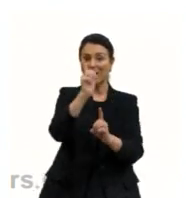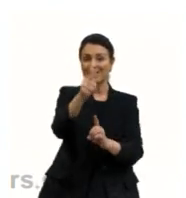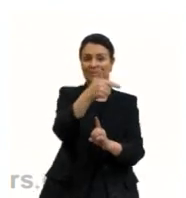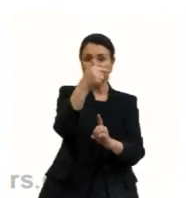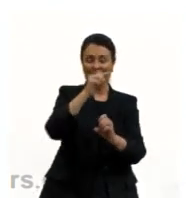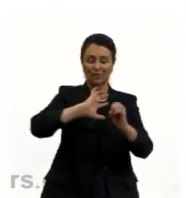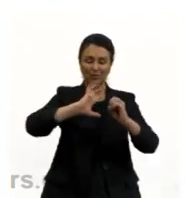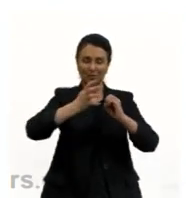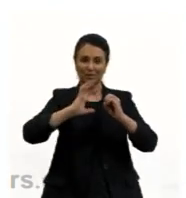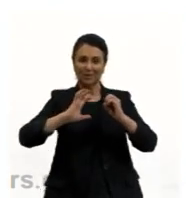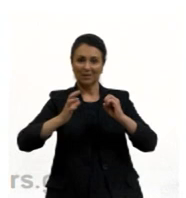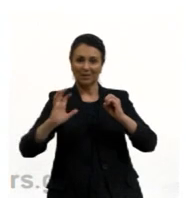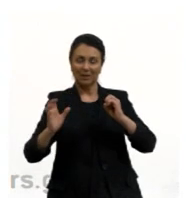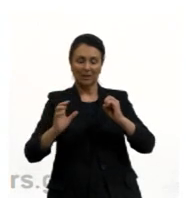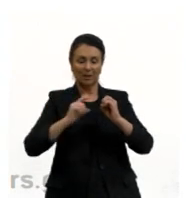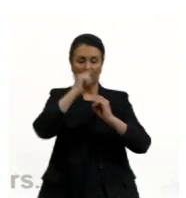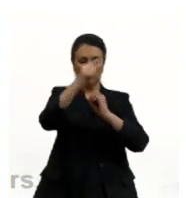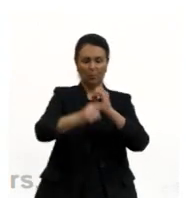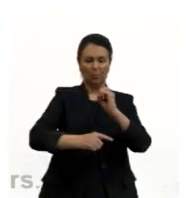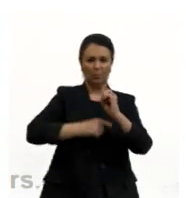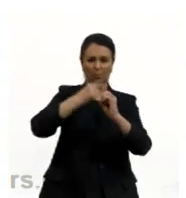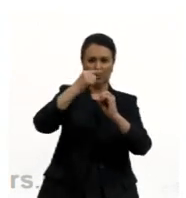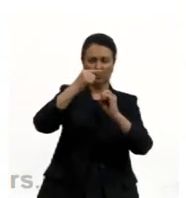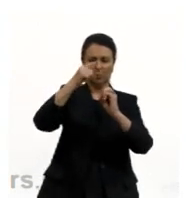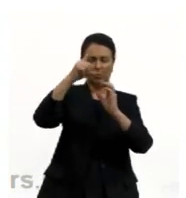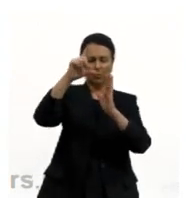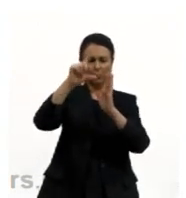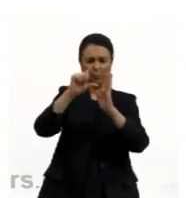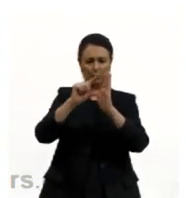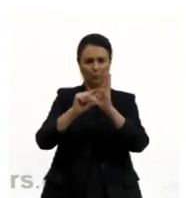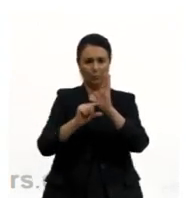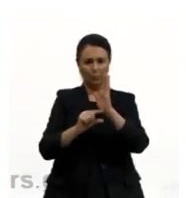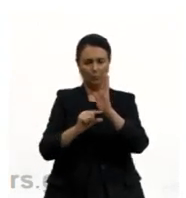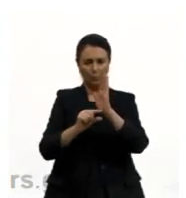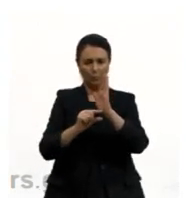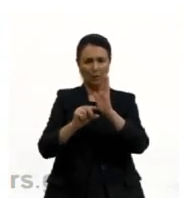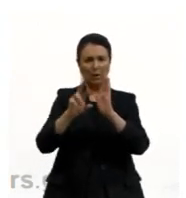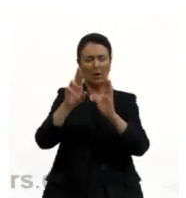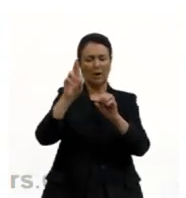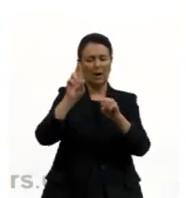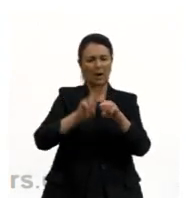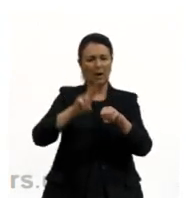O átomo sofre decaimento radioativo natural,